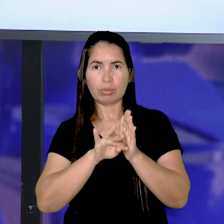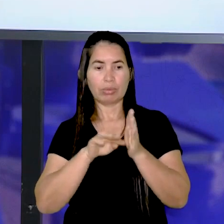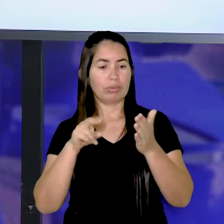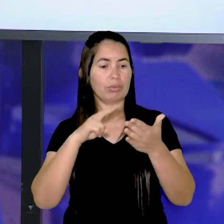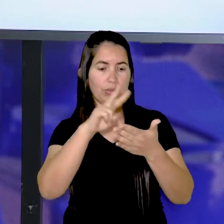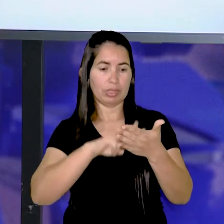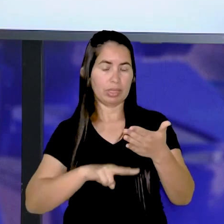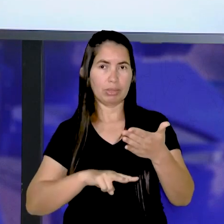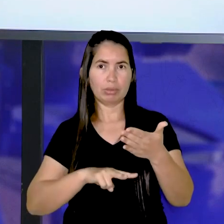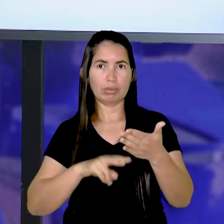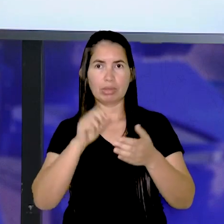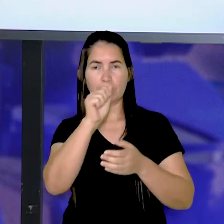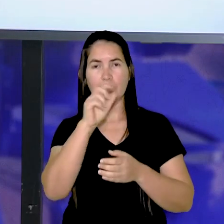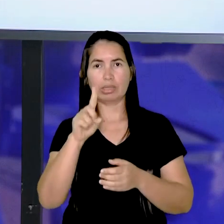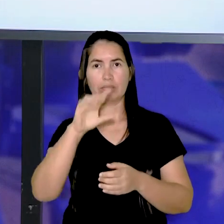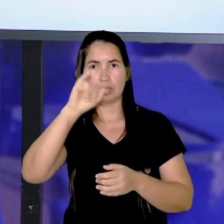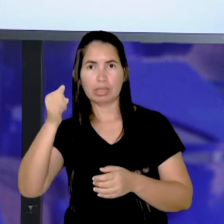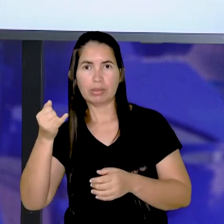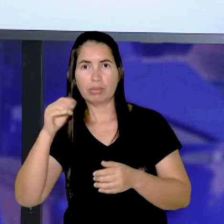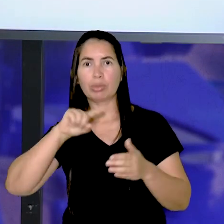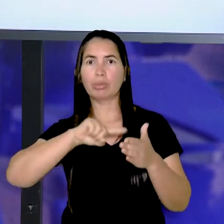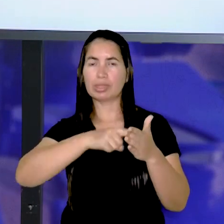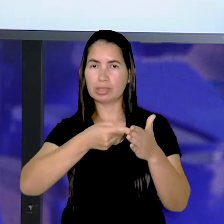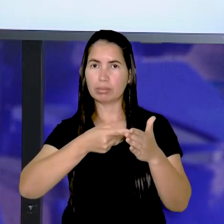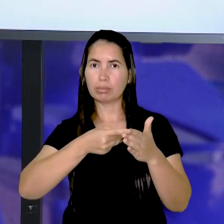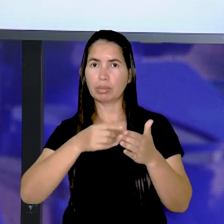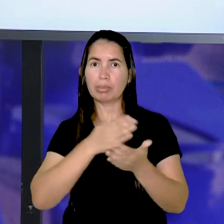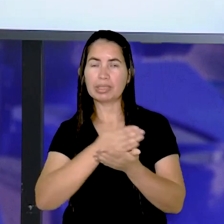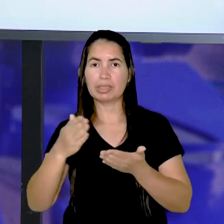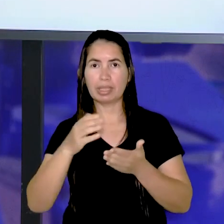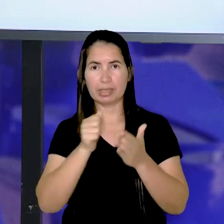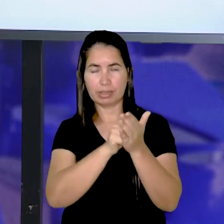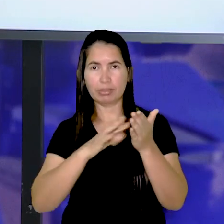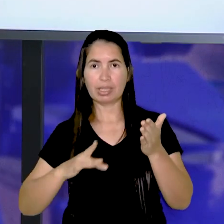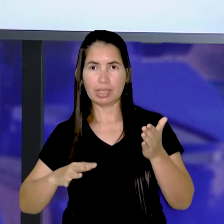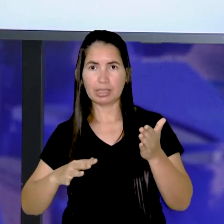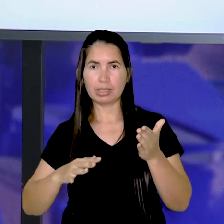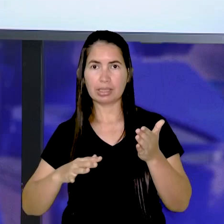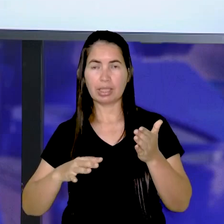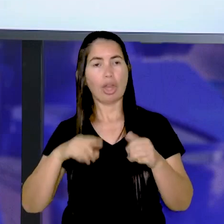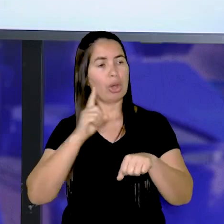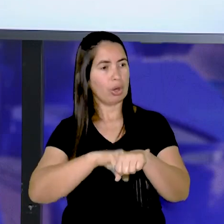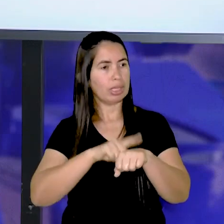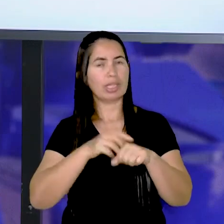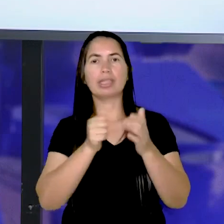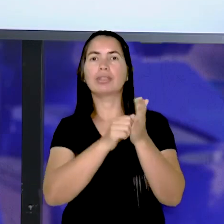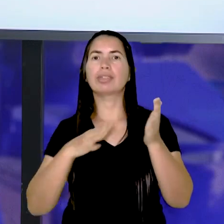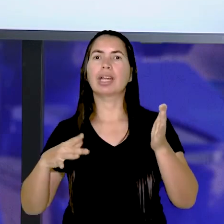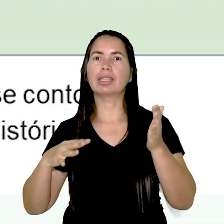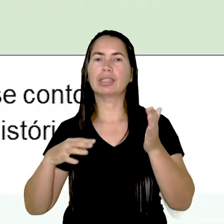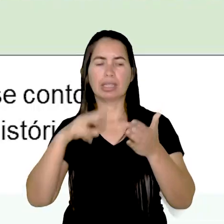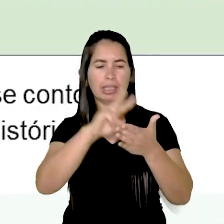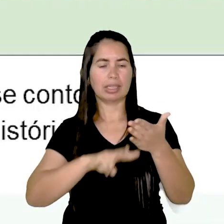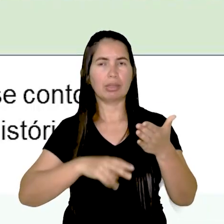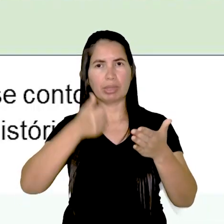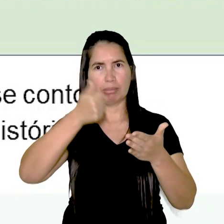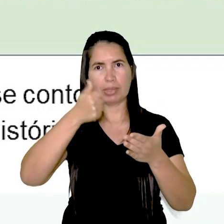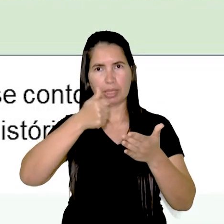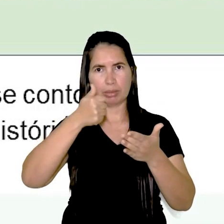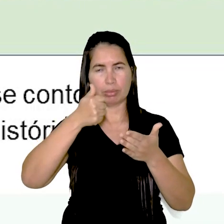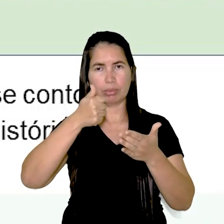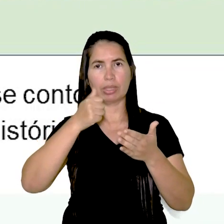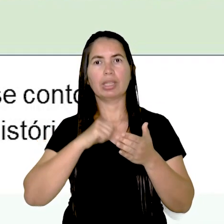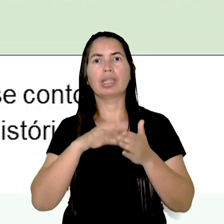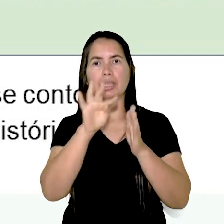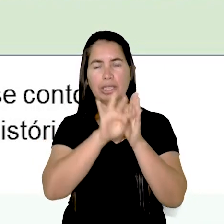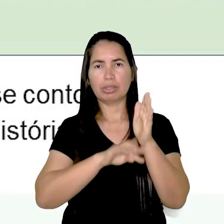sobre adjetivo e pontuação. Vamos começar a nossa atividade? Hora da atividade. Releia o primeiro parágrafo